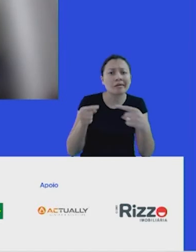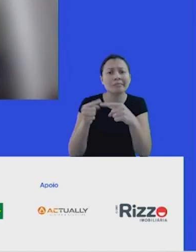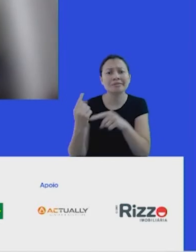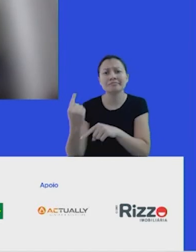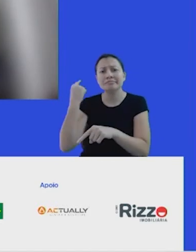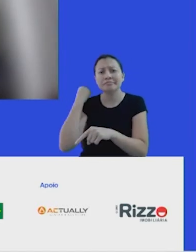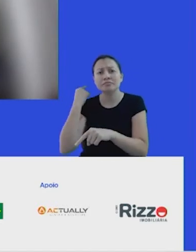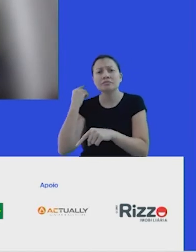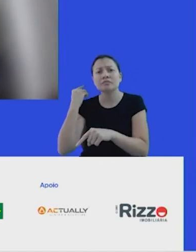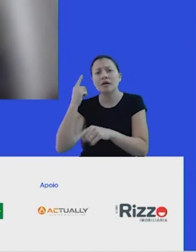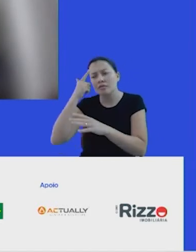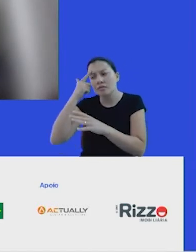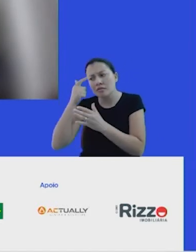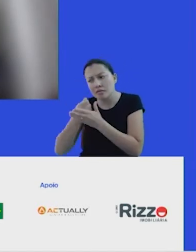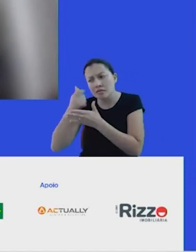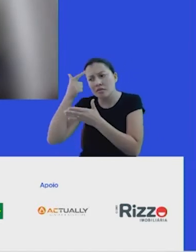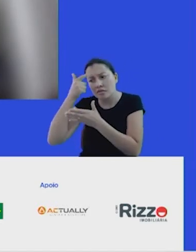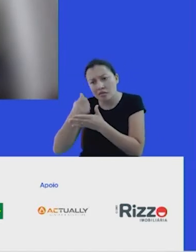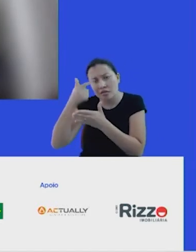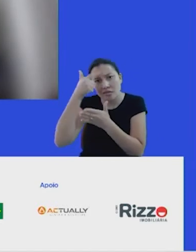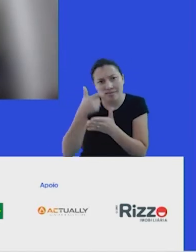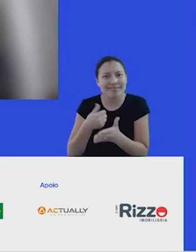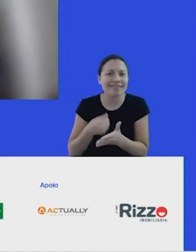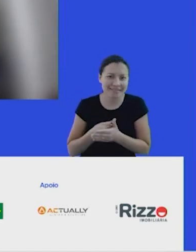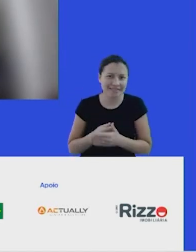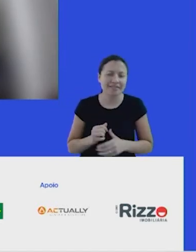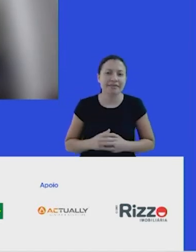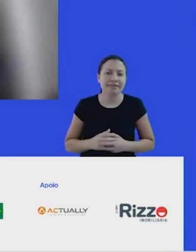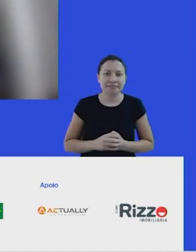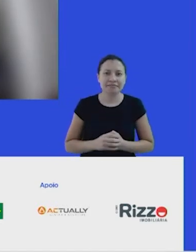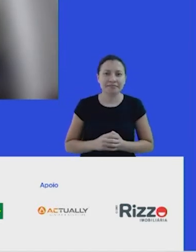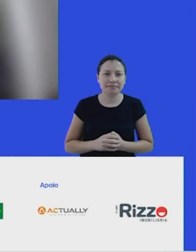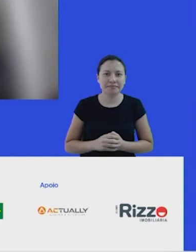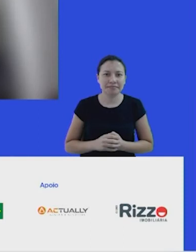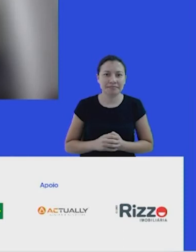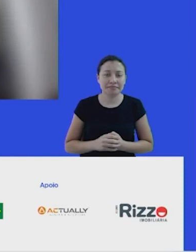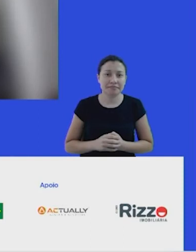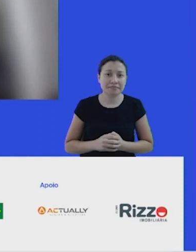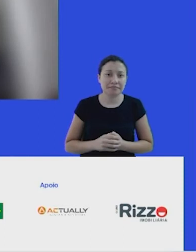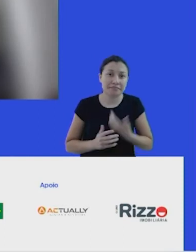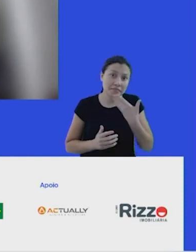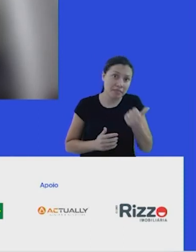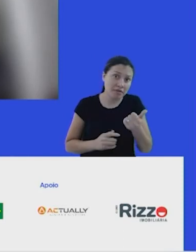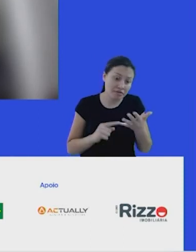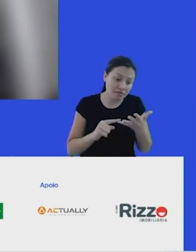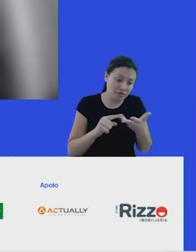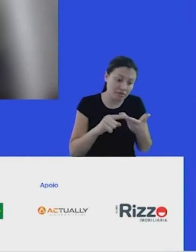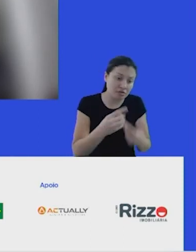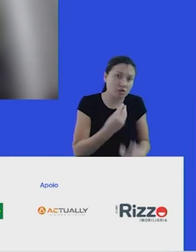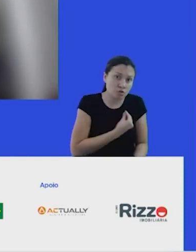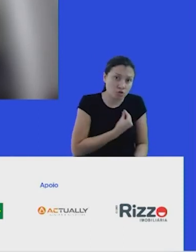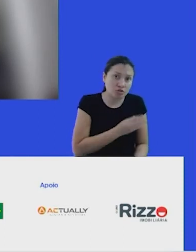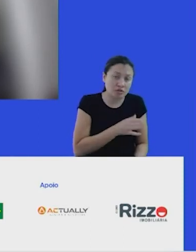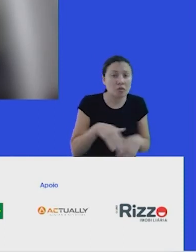tomadas no supercente hoje e consequência do que foi tomado. Seja para melhorar aquilo que já existia ou seja para criar elementos